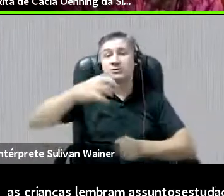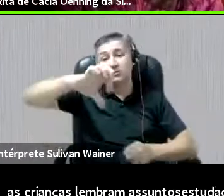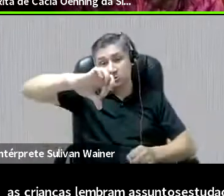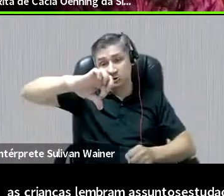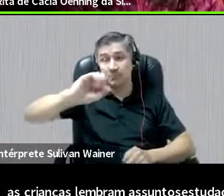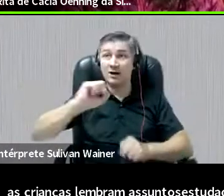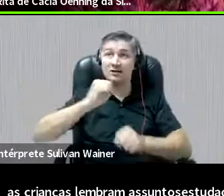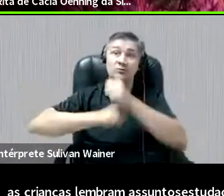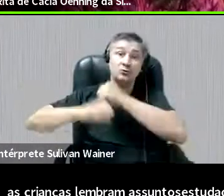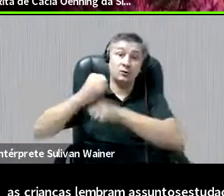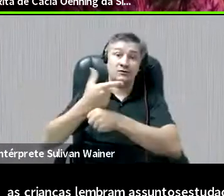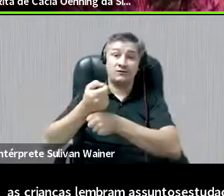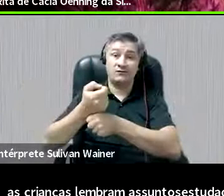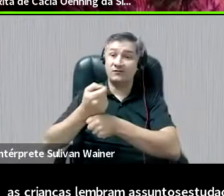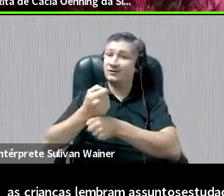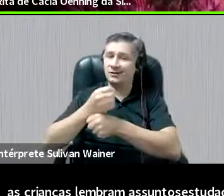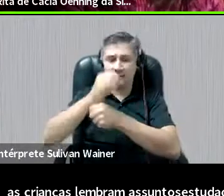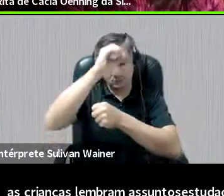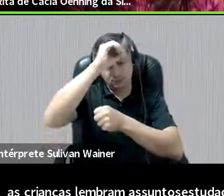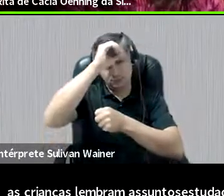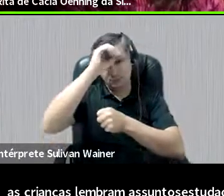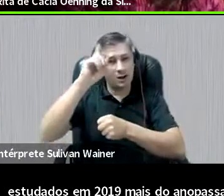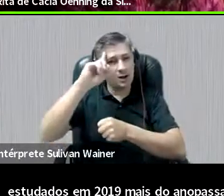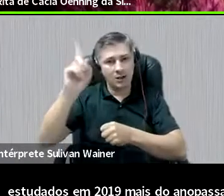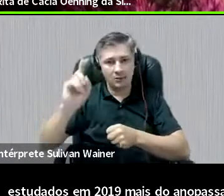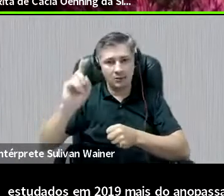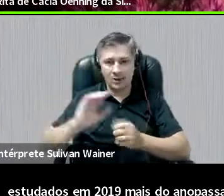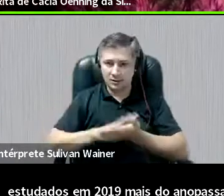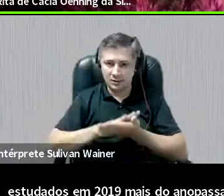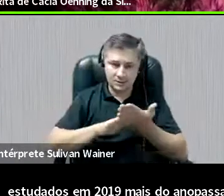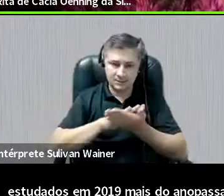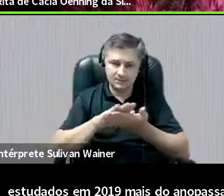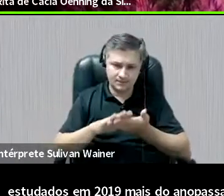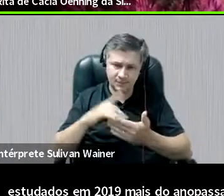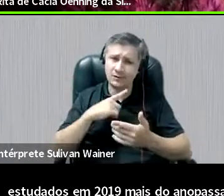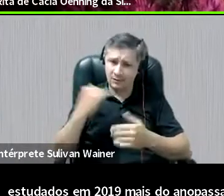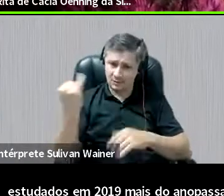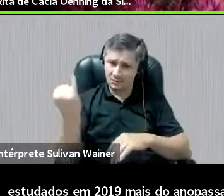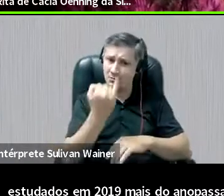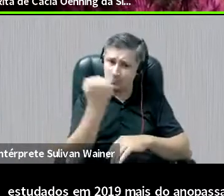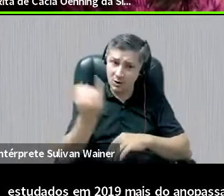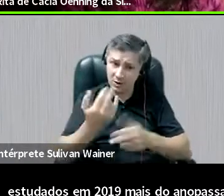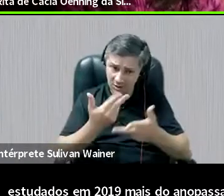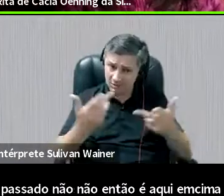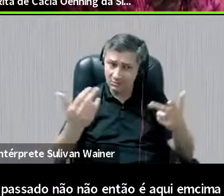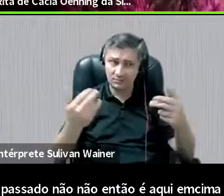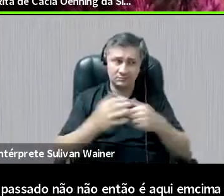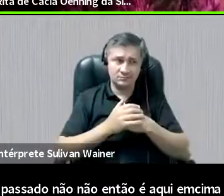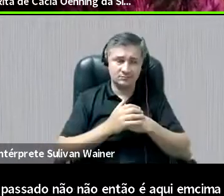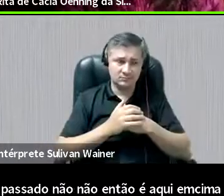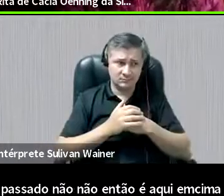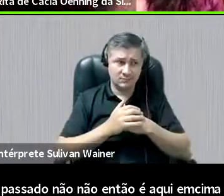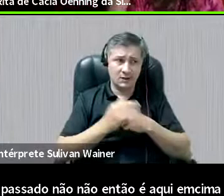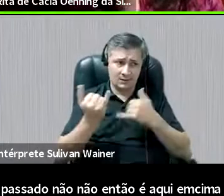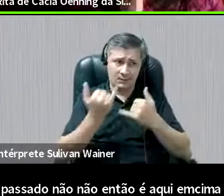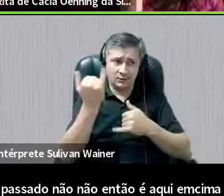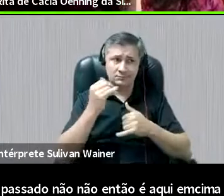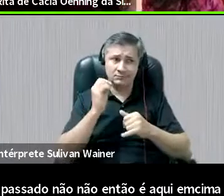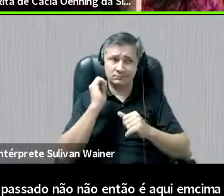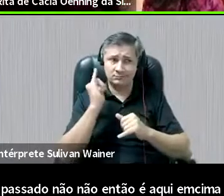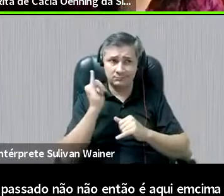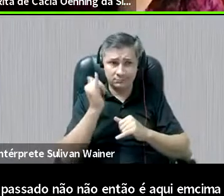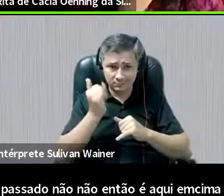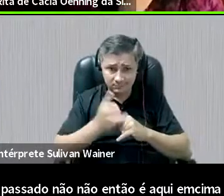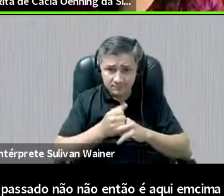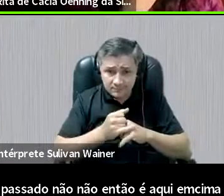Então, aqui em cima tem uma questão, né? Que eu acho que é importante a gente falar. Sinta-se a vontade, Ingrid,